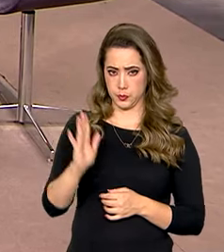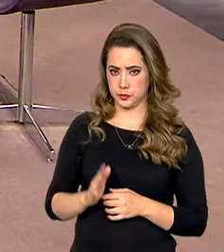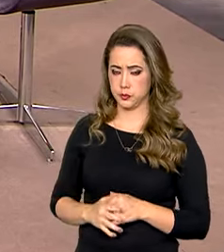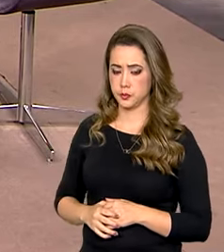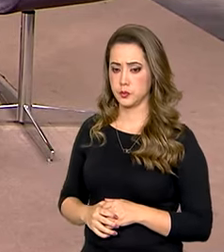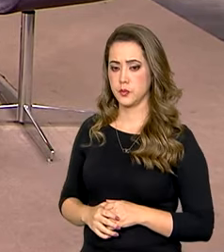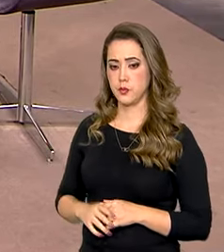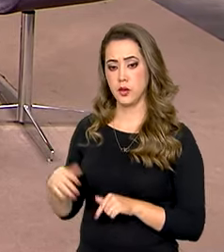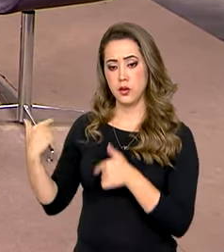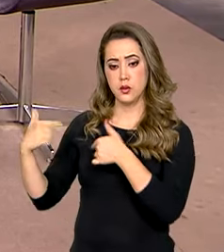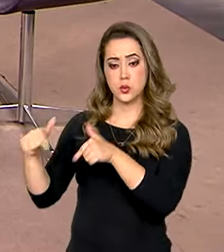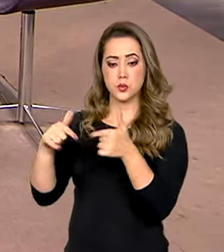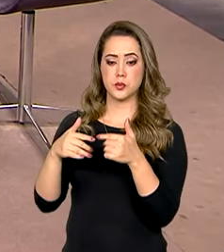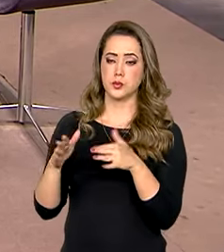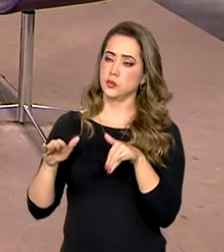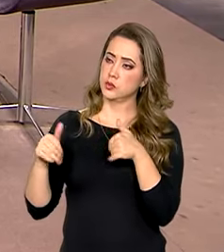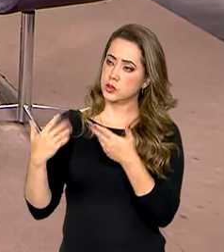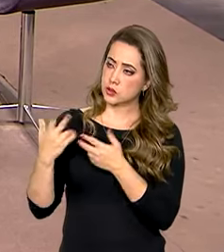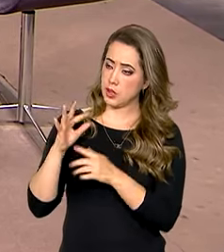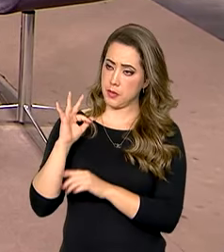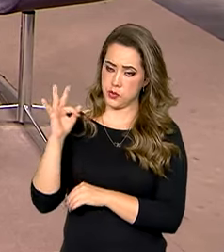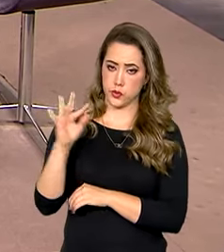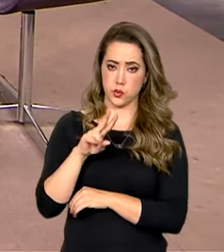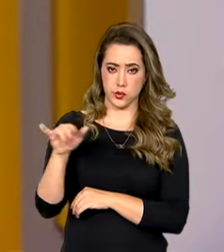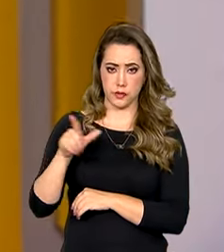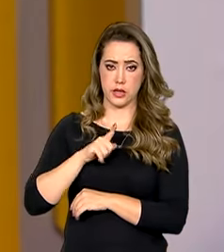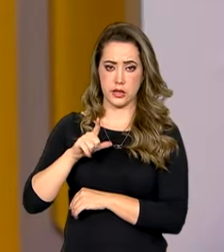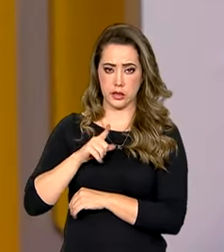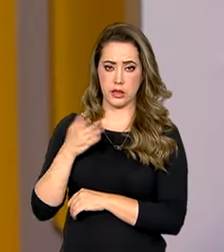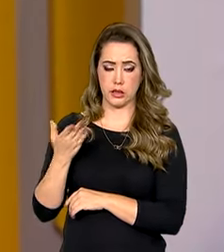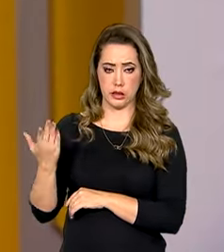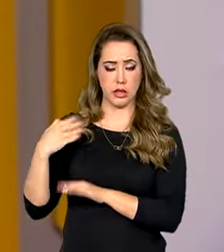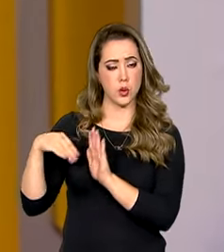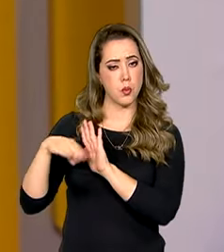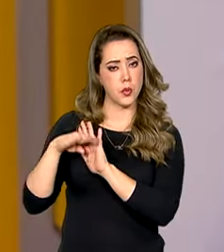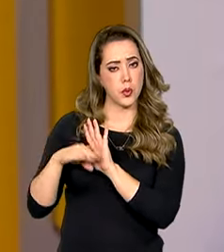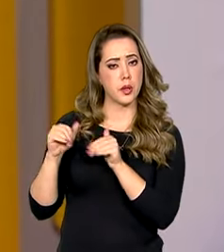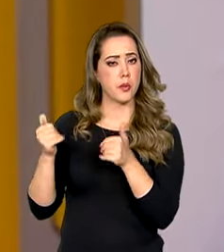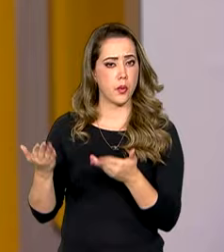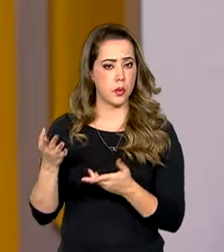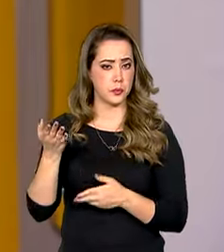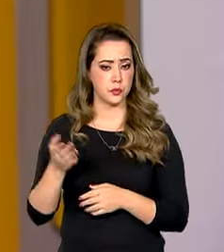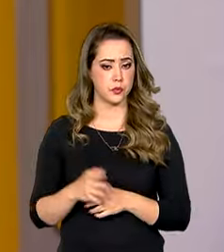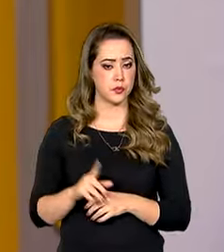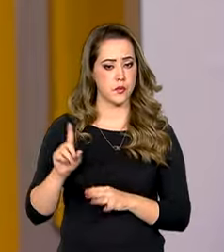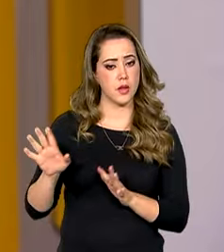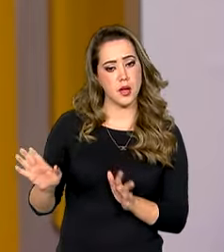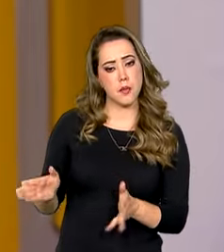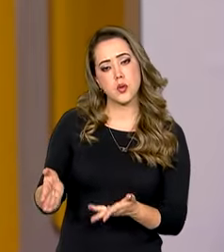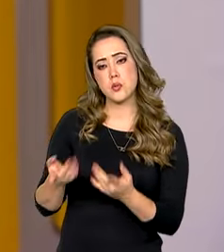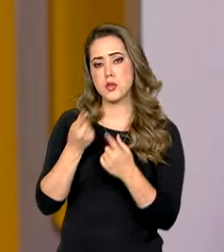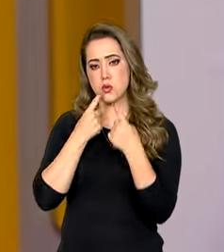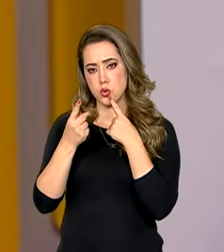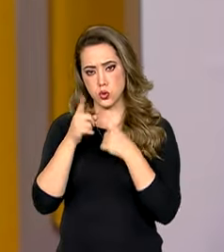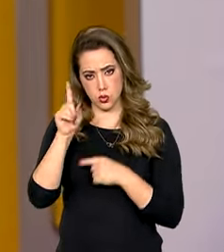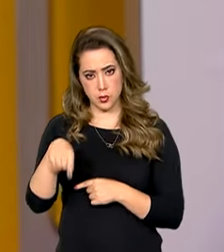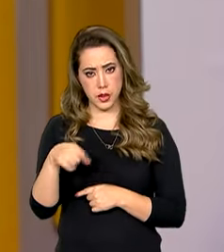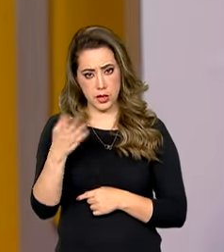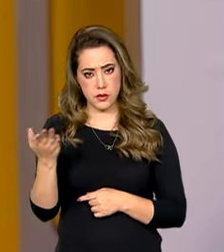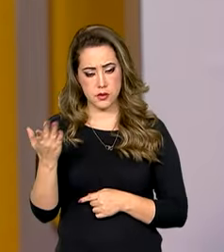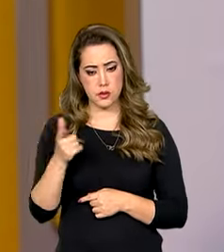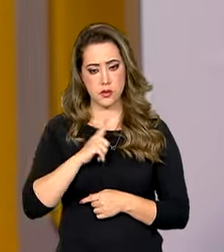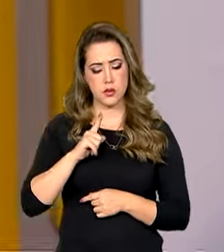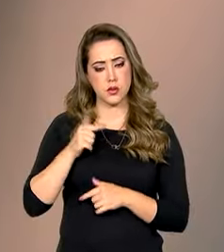secretária, eu ia perguntar para a senhora sobre as ações que estão previstas no Brasil Sem Misoginia. As ações são a promoção de debates, é isso?